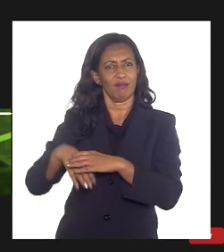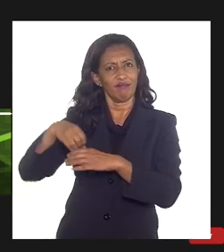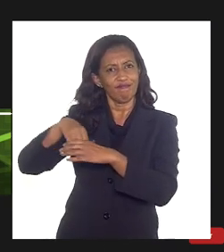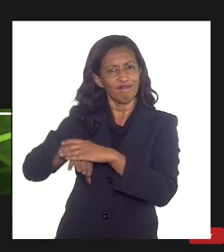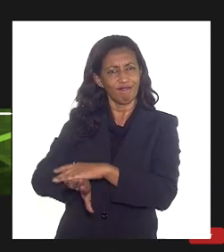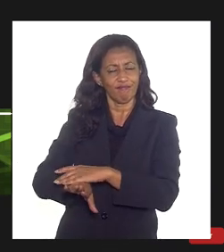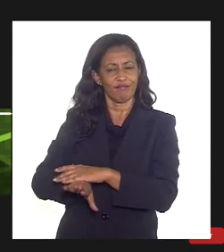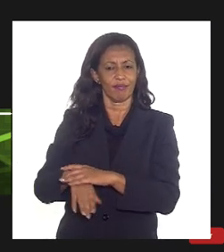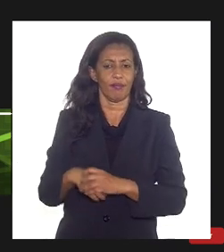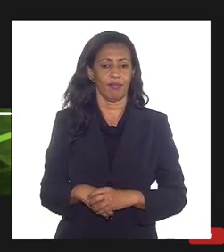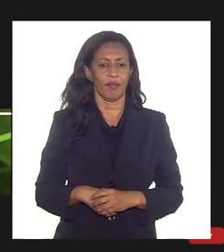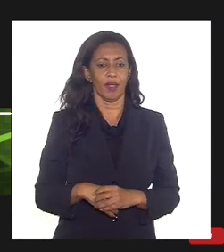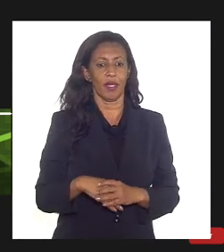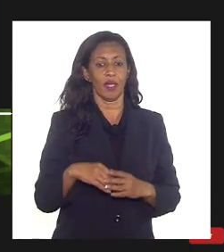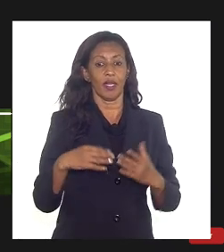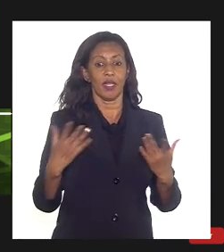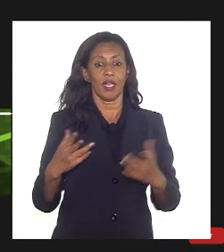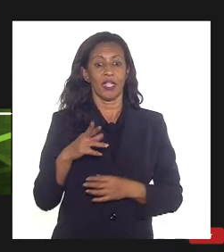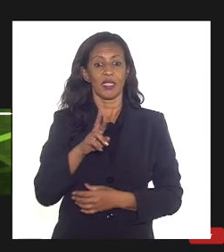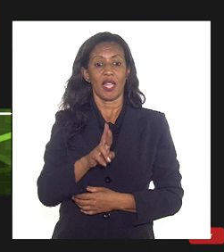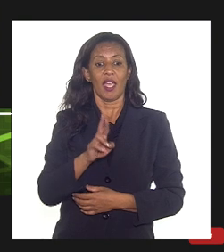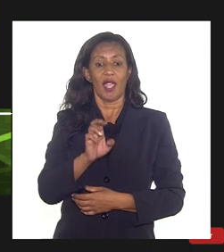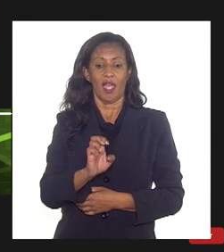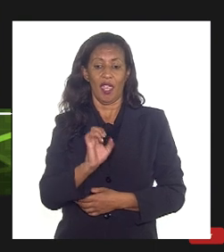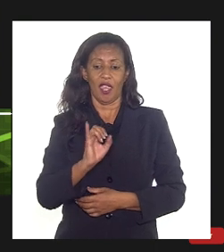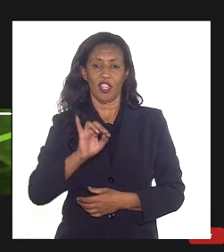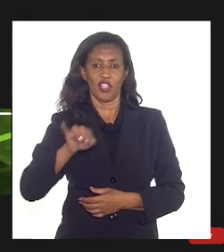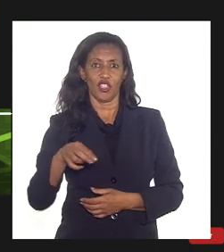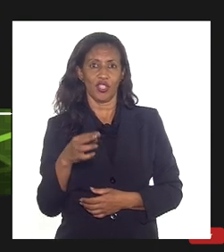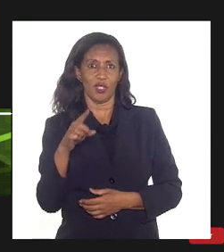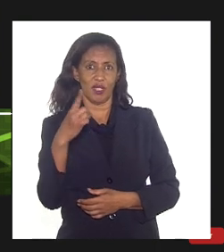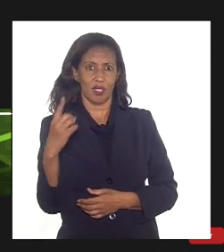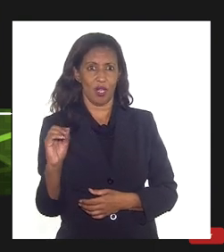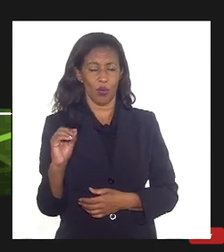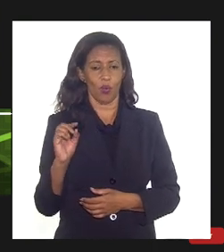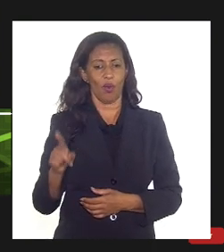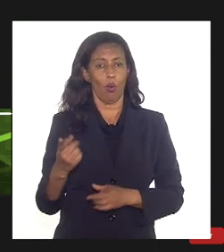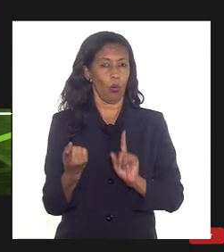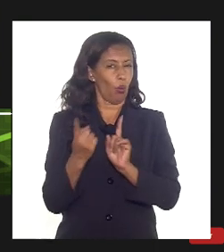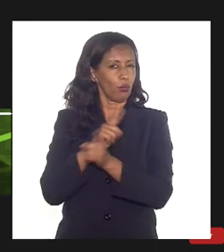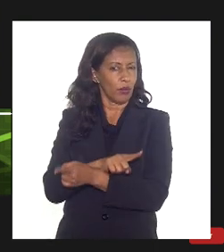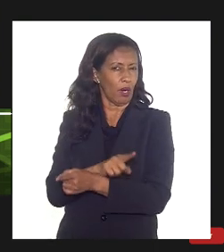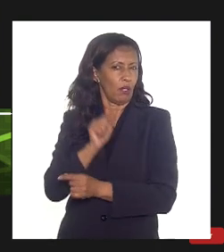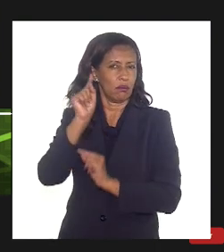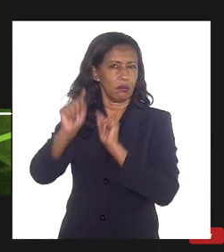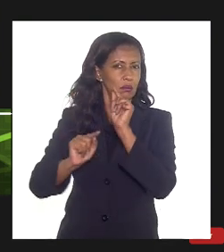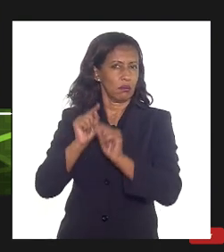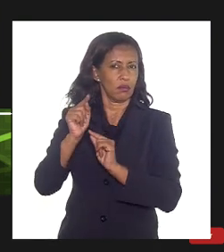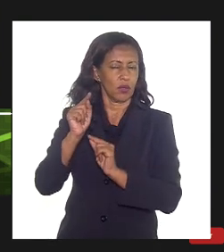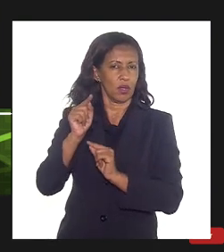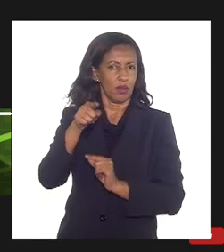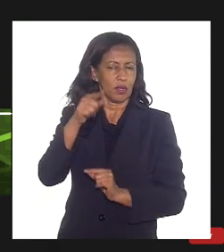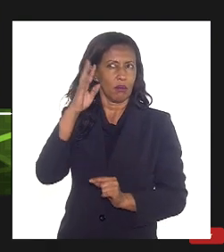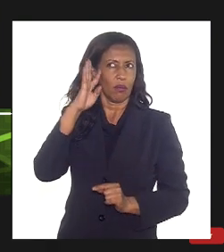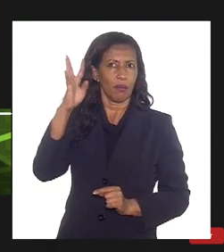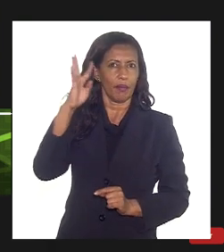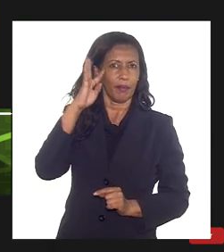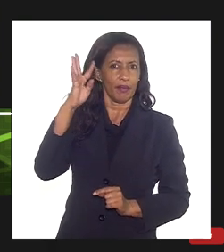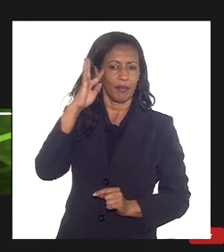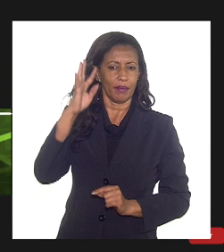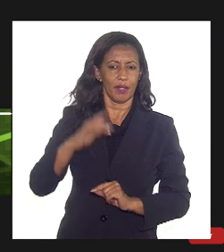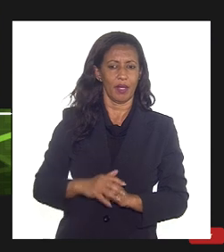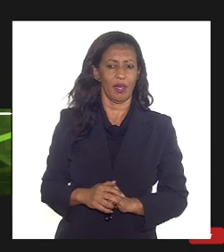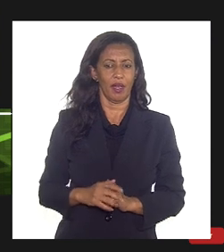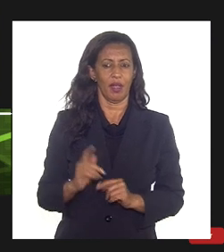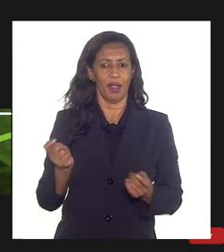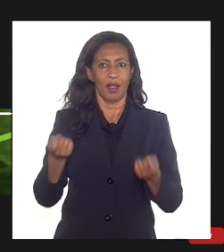aí essa questão da reinjeção ao contrário do que a gente pode imaginar ela